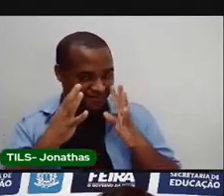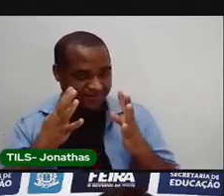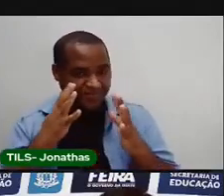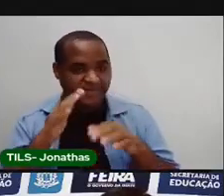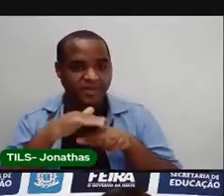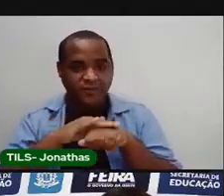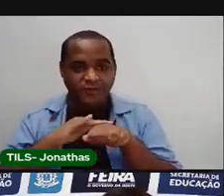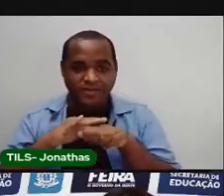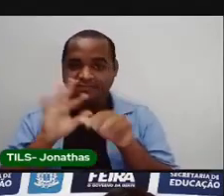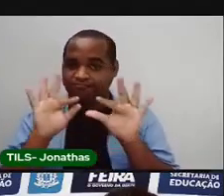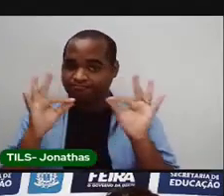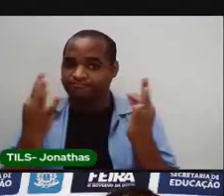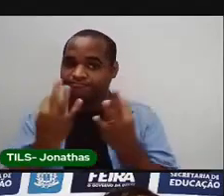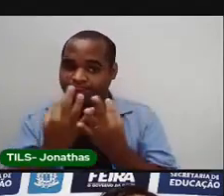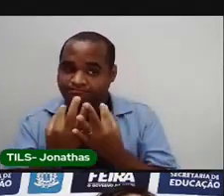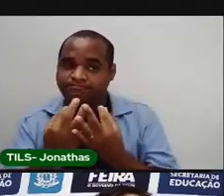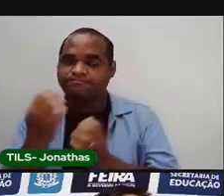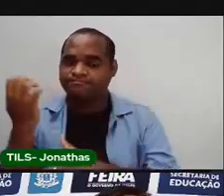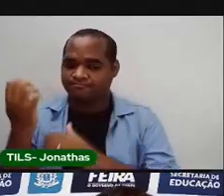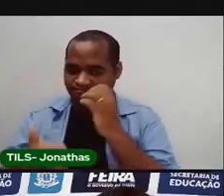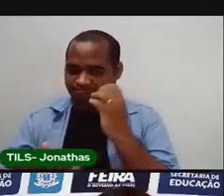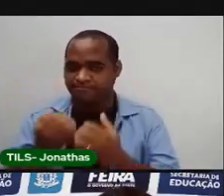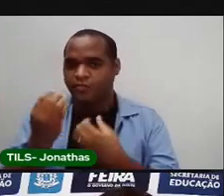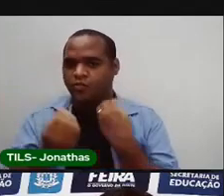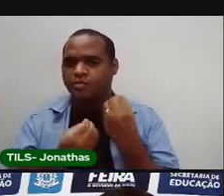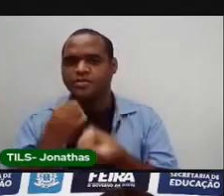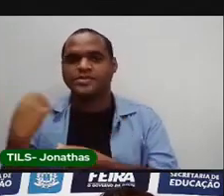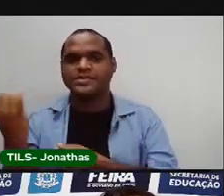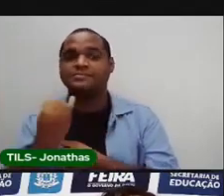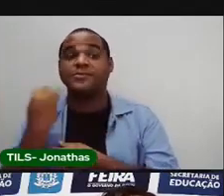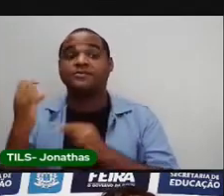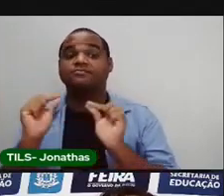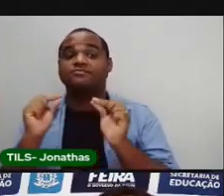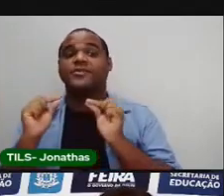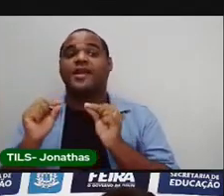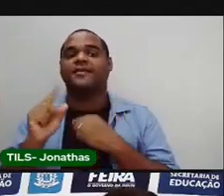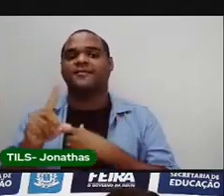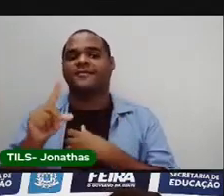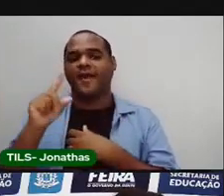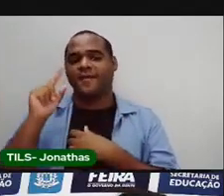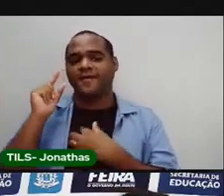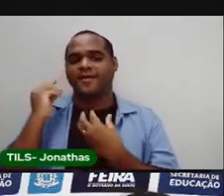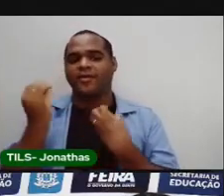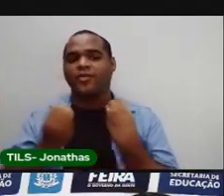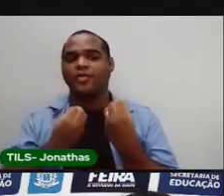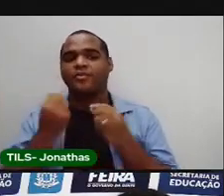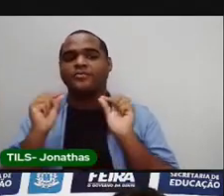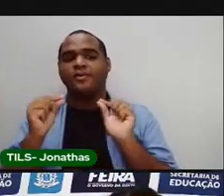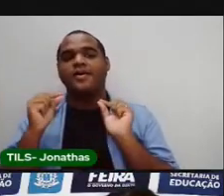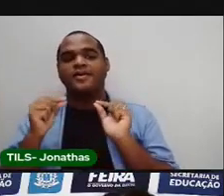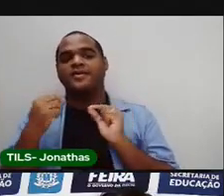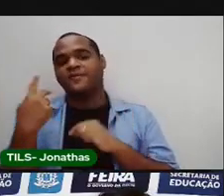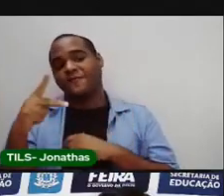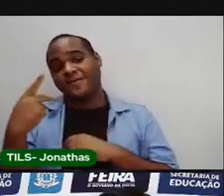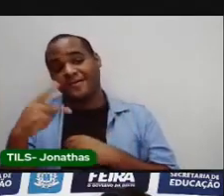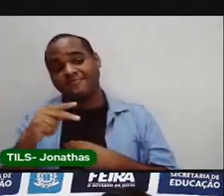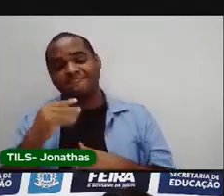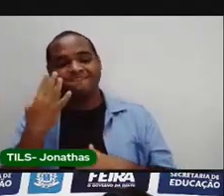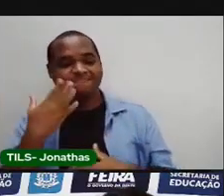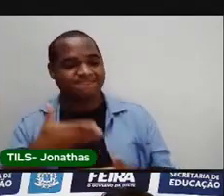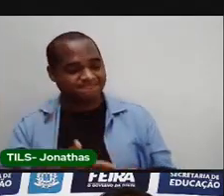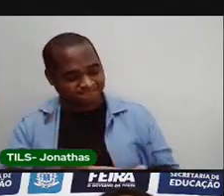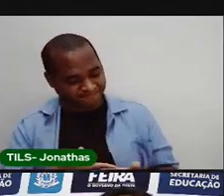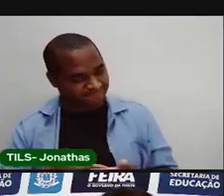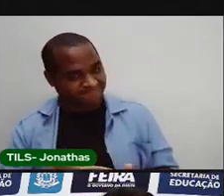Conversa com a sua família. Sobre alguns momentos importantes. Que aconteceram com você. você. Desde quando